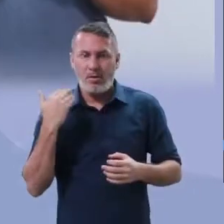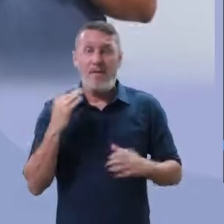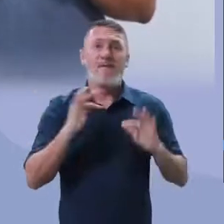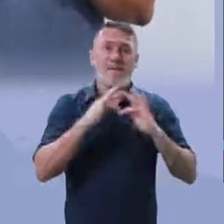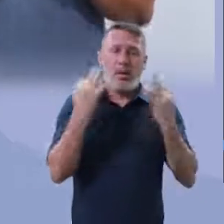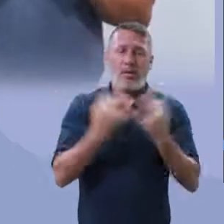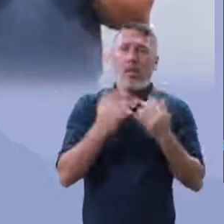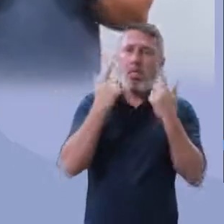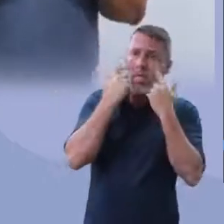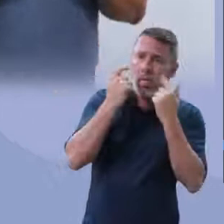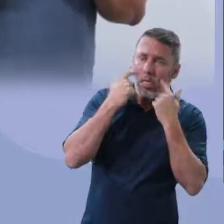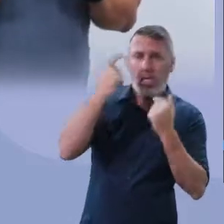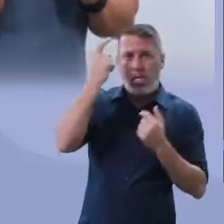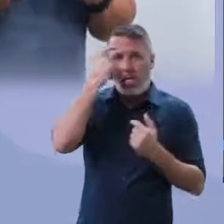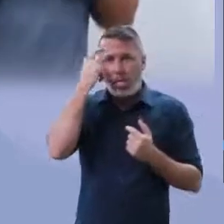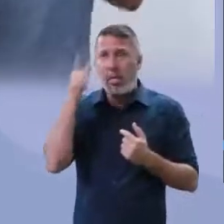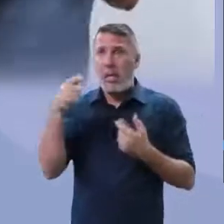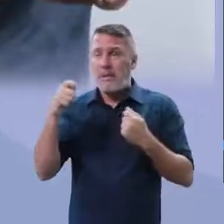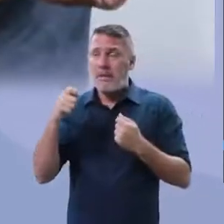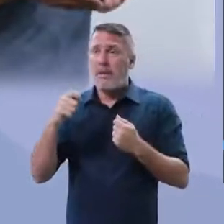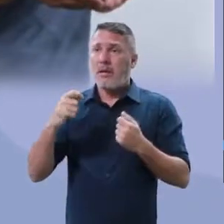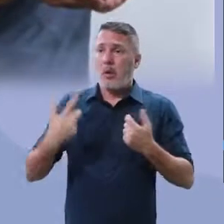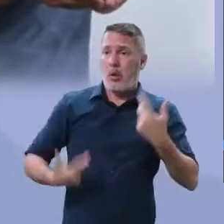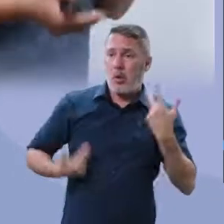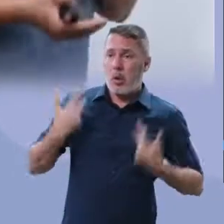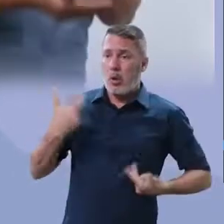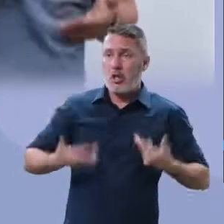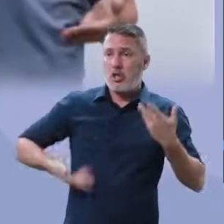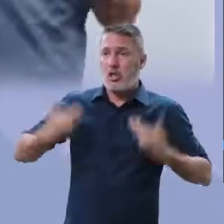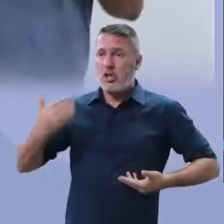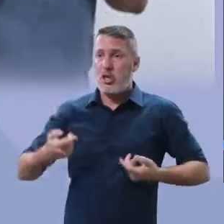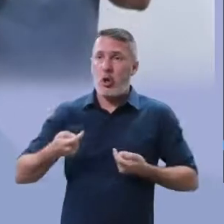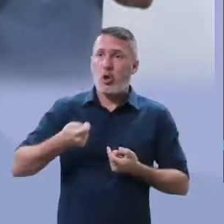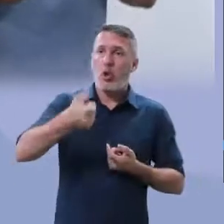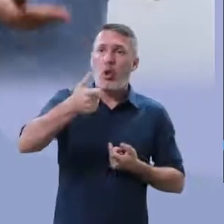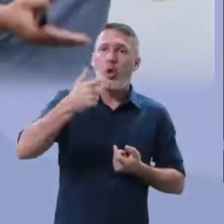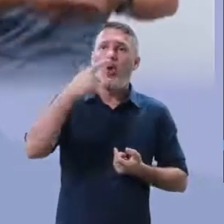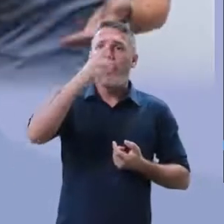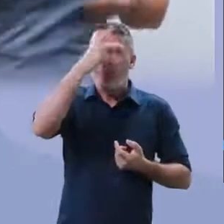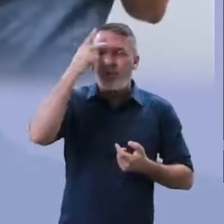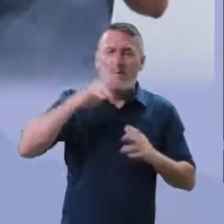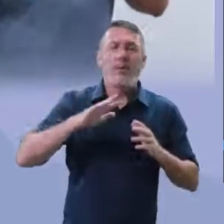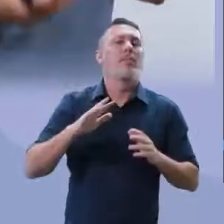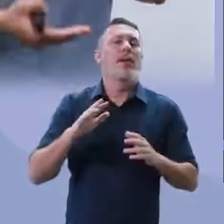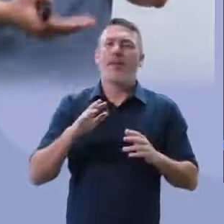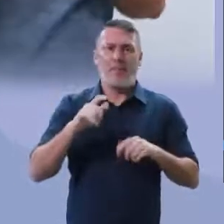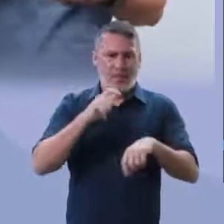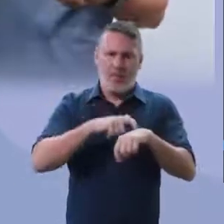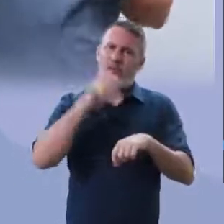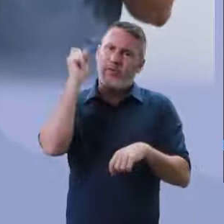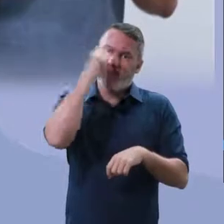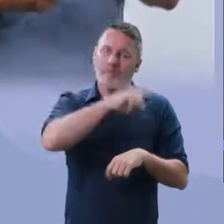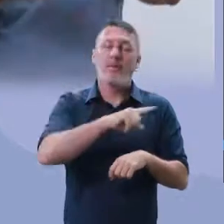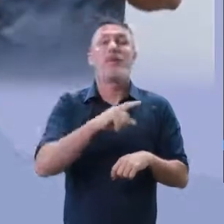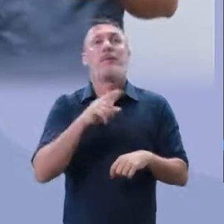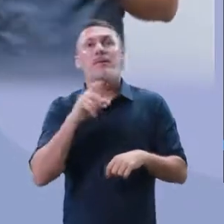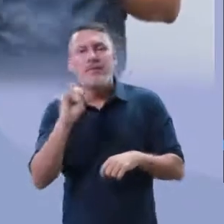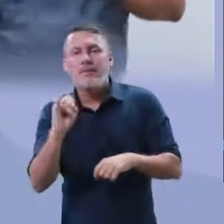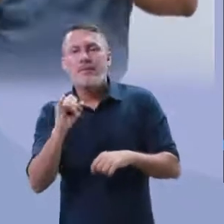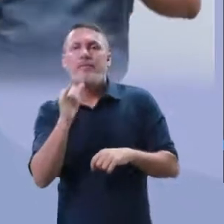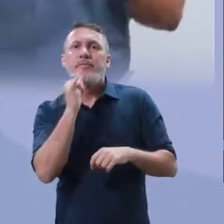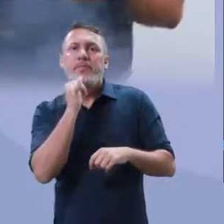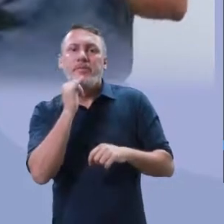é muito difícil para a família pensar naquilo naquele momento. Então se o Estado, se as escolas, se a mídia